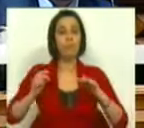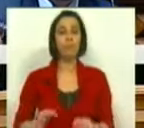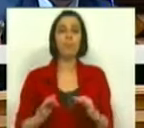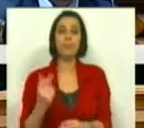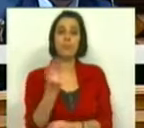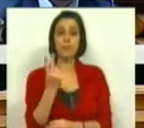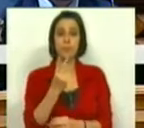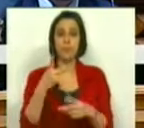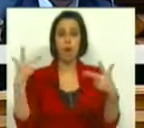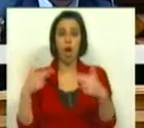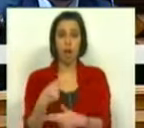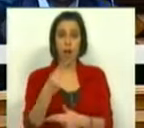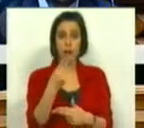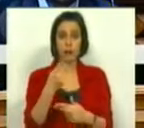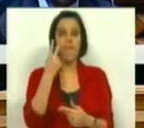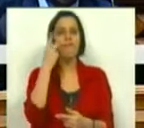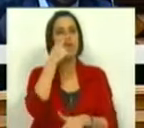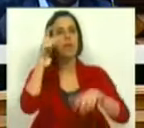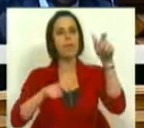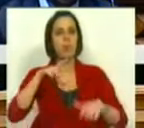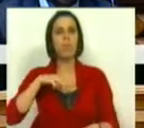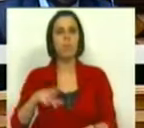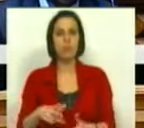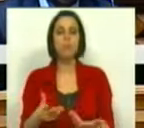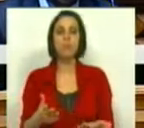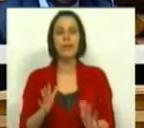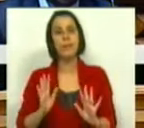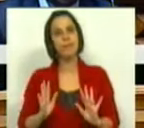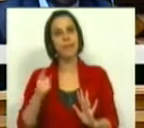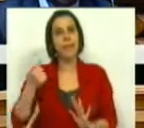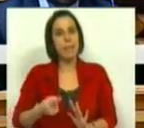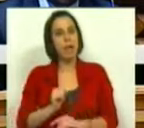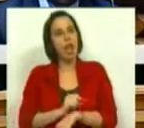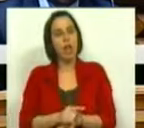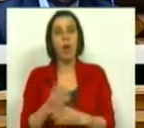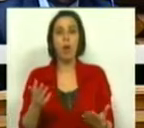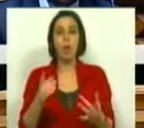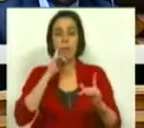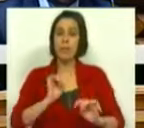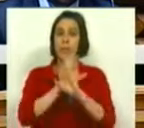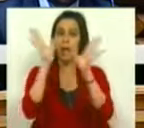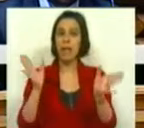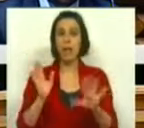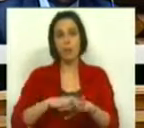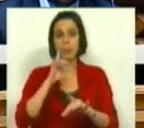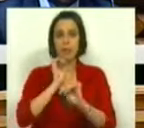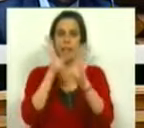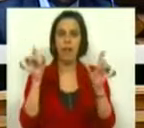o corte destes subsídios tem na vida dos portugueses impõe, desde logo, esta clarificação.